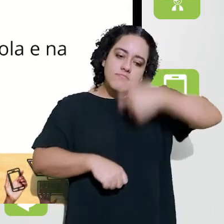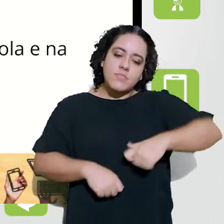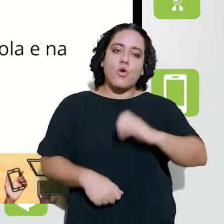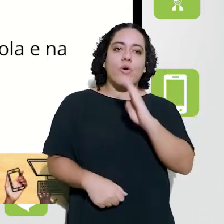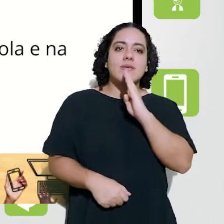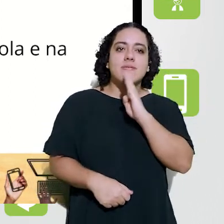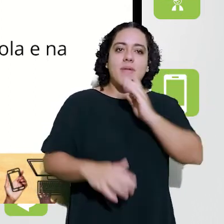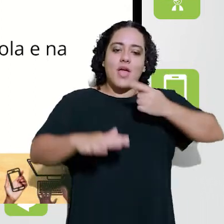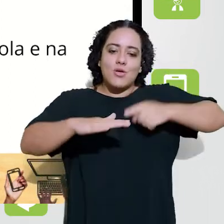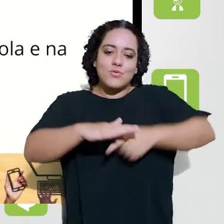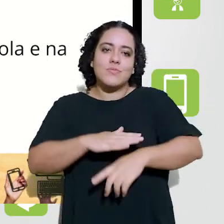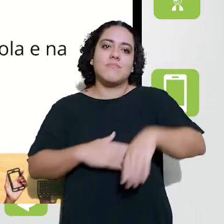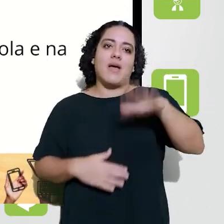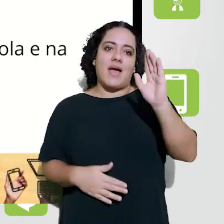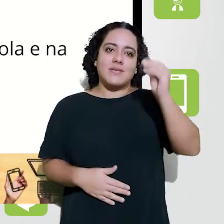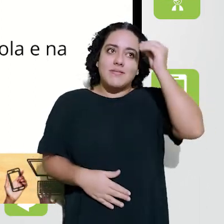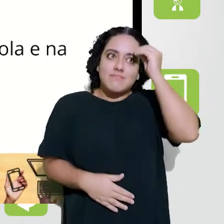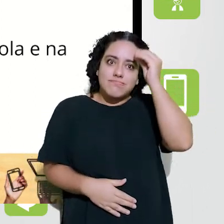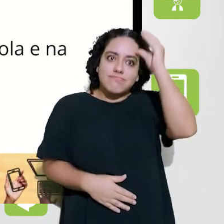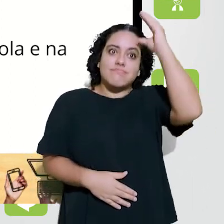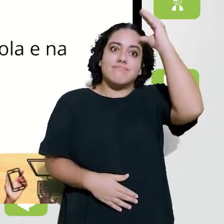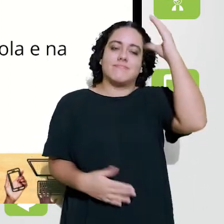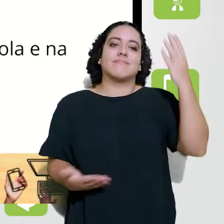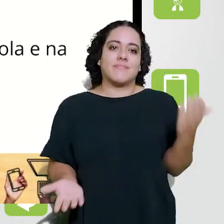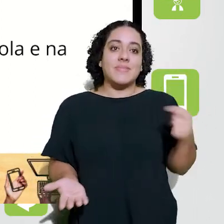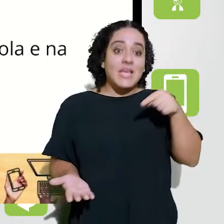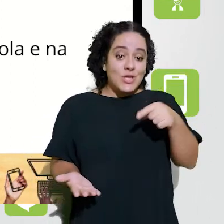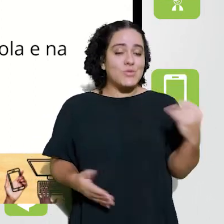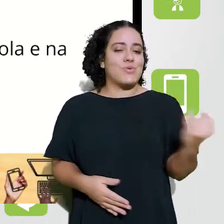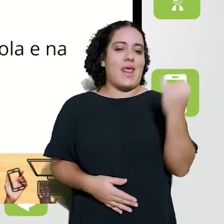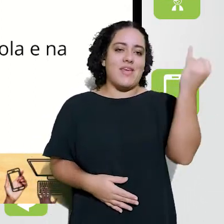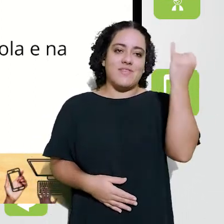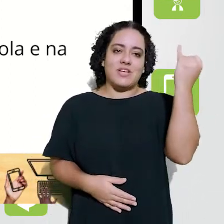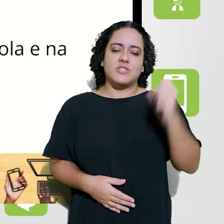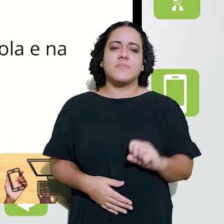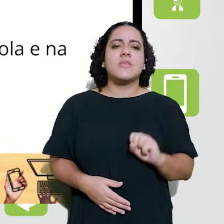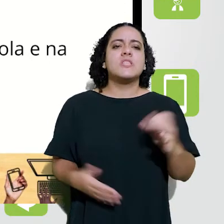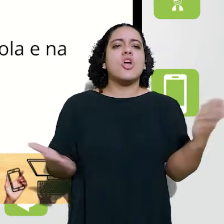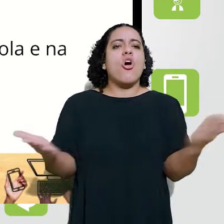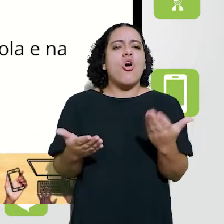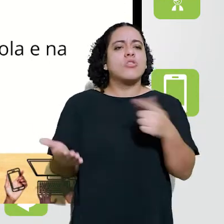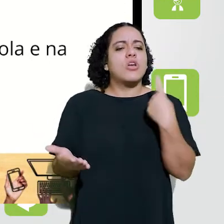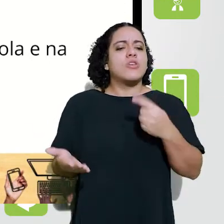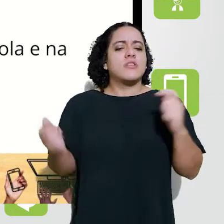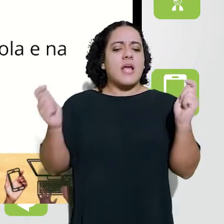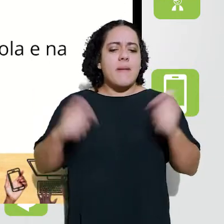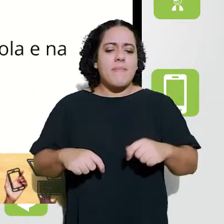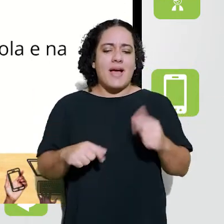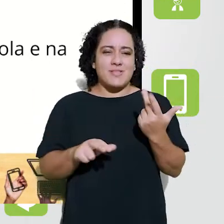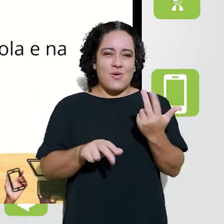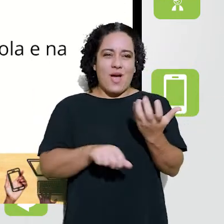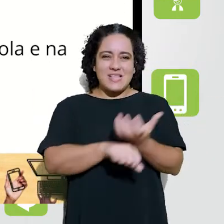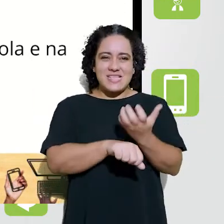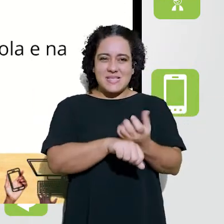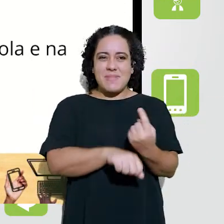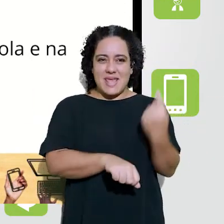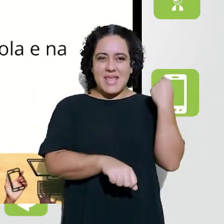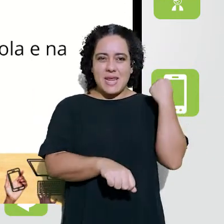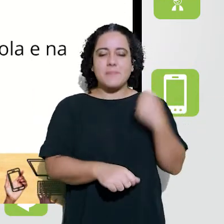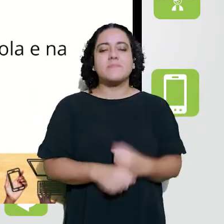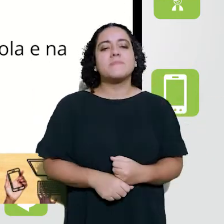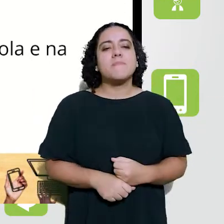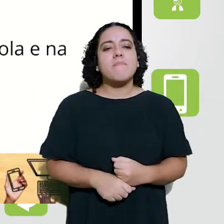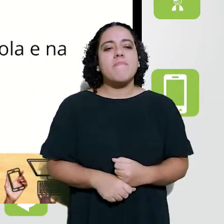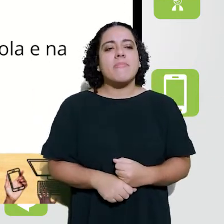própria aprendizagem, para o nosso próprio conhecimento. Então, isso é muito relevante. Se hoje a gente é capaz,